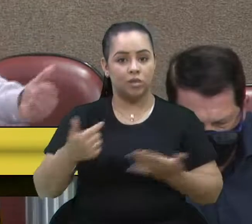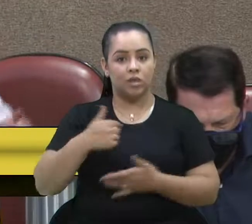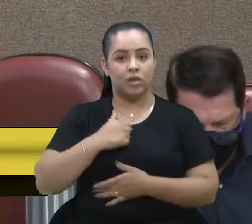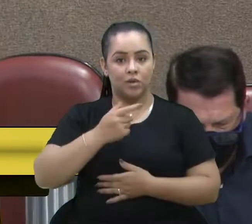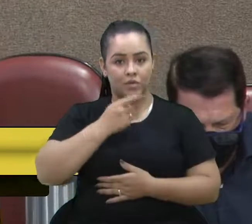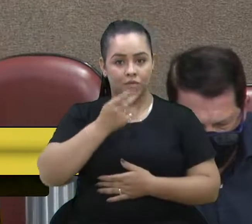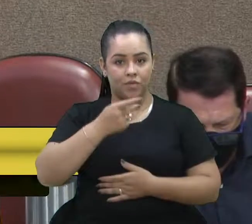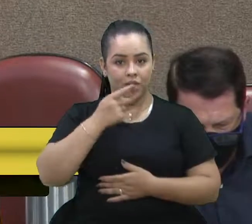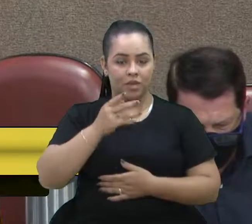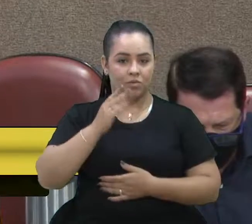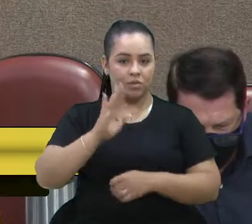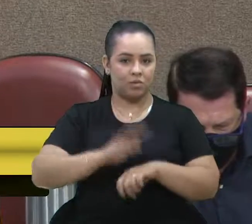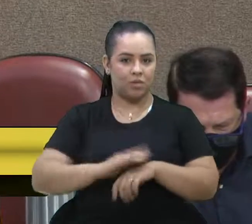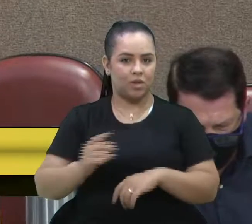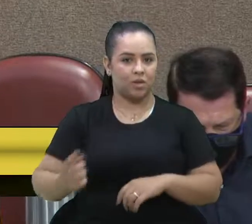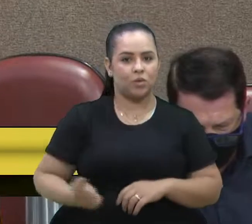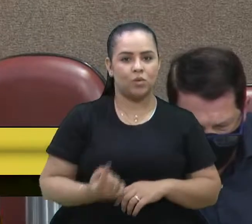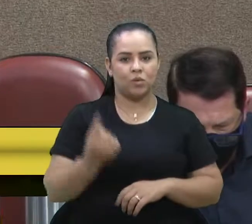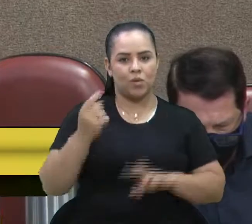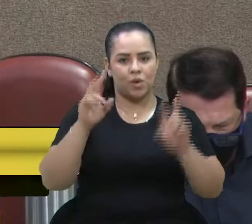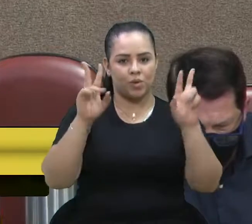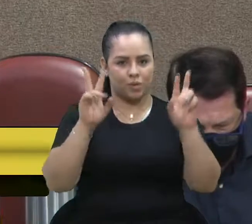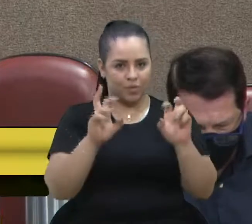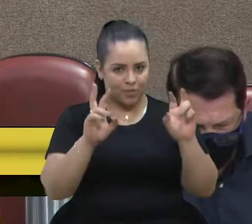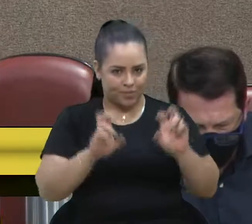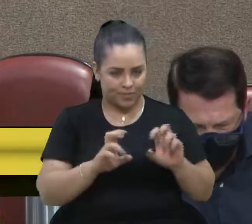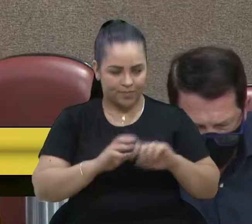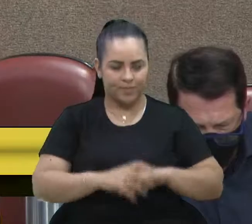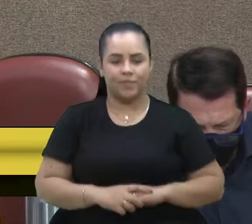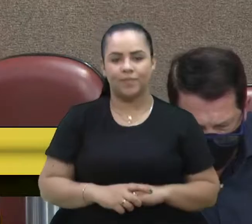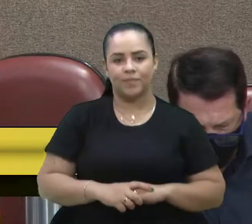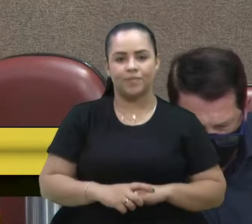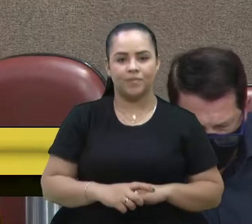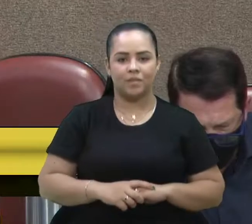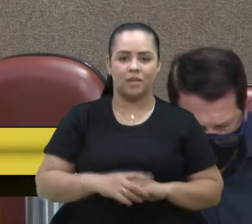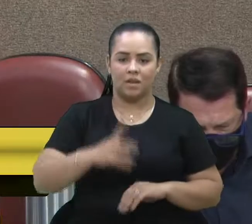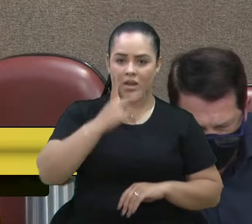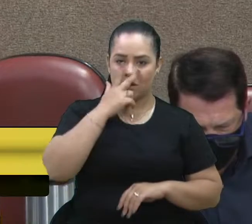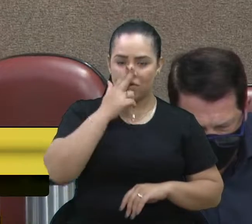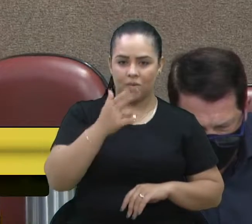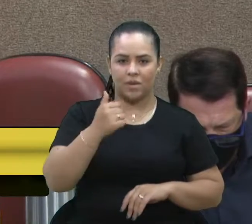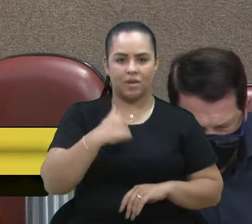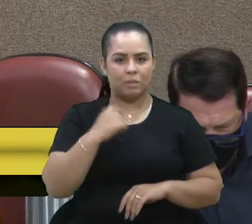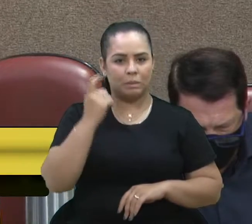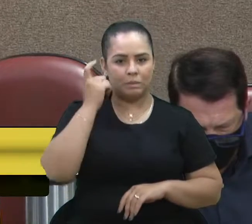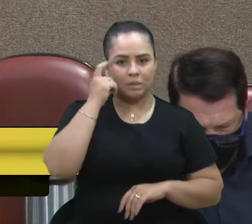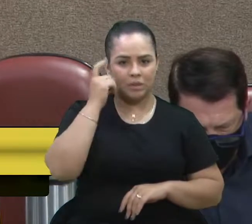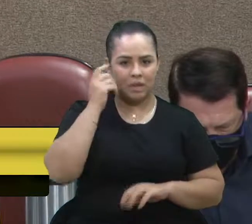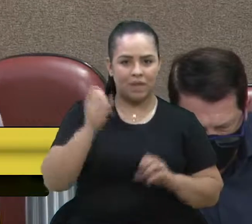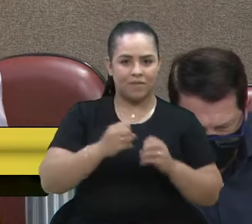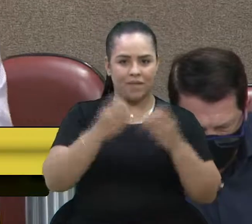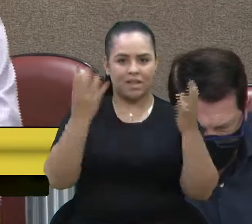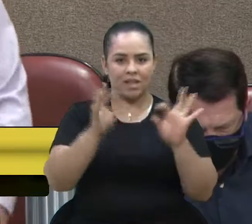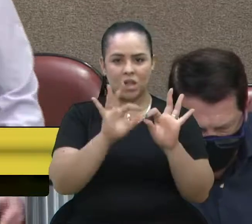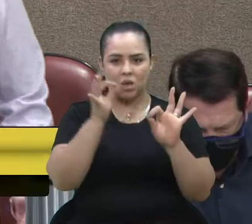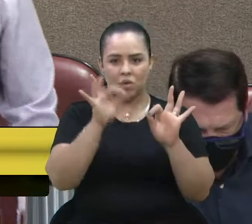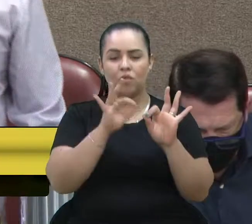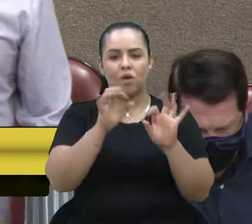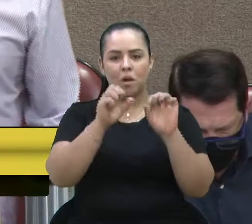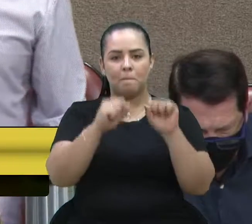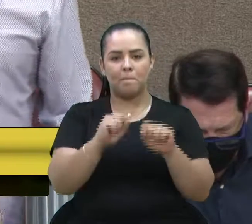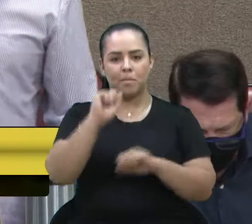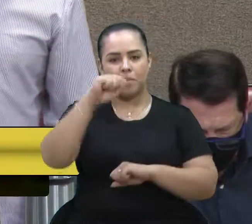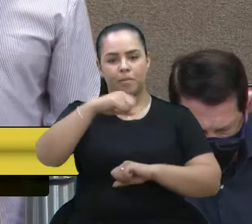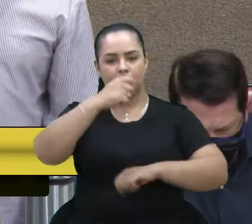de outras questões. Ao mesmo tempo que eu penso que a festa da uva tem condições e tem que se